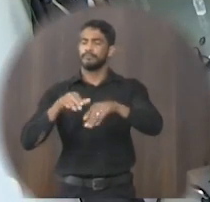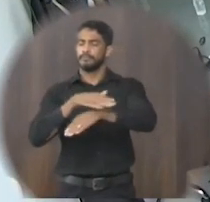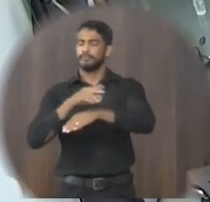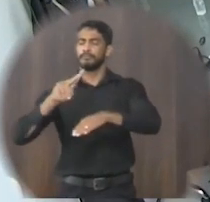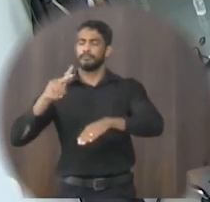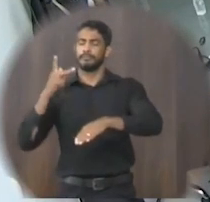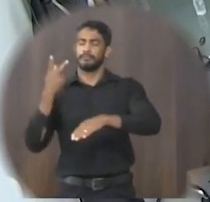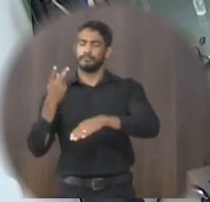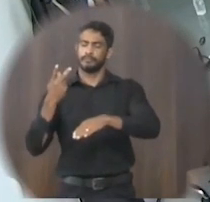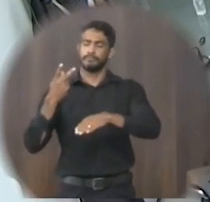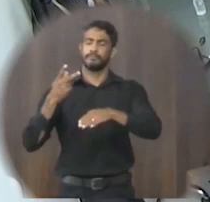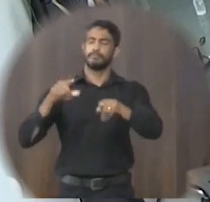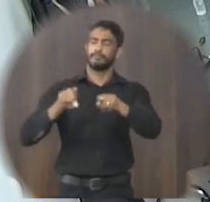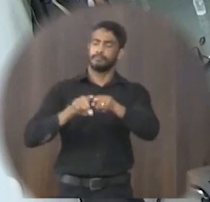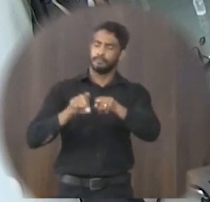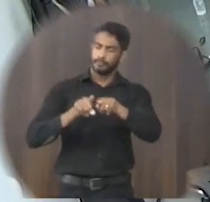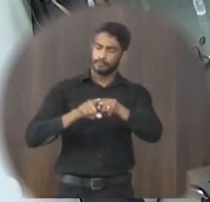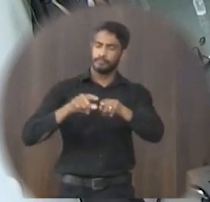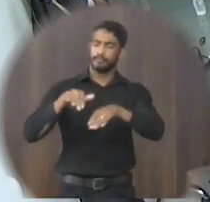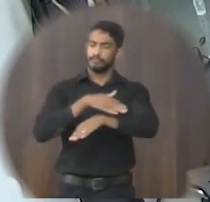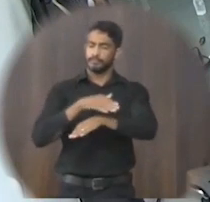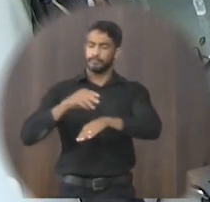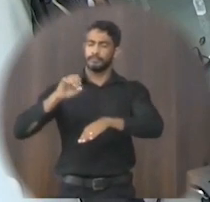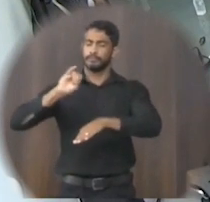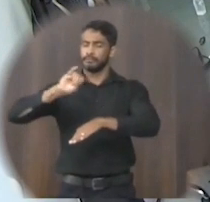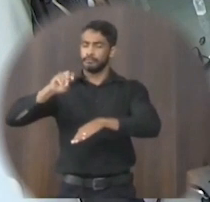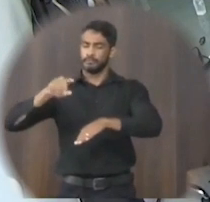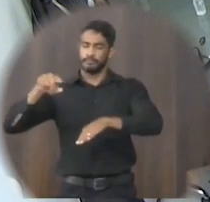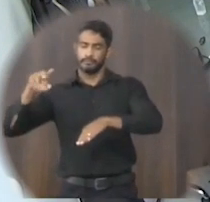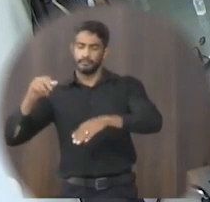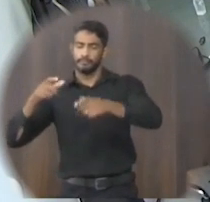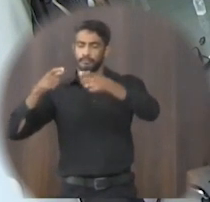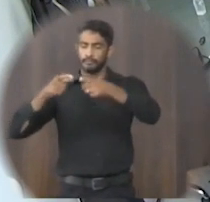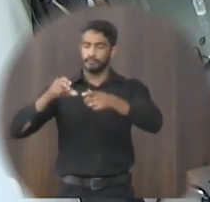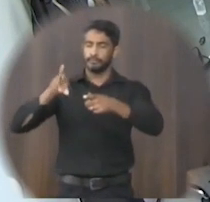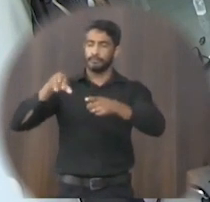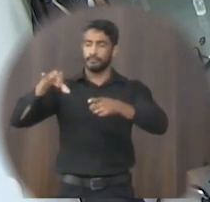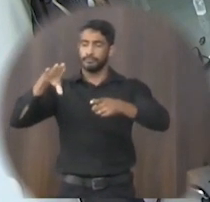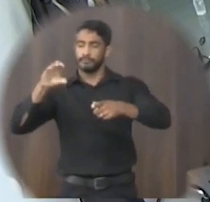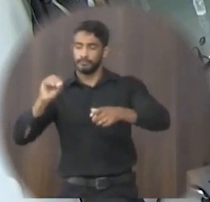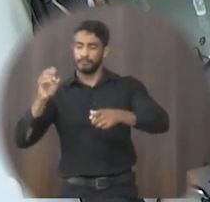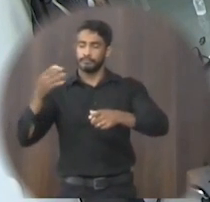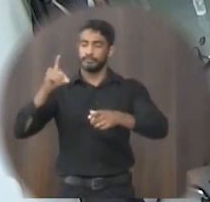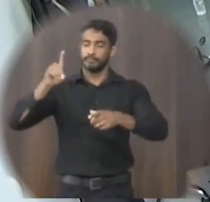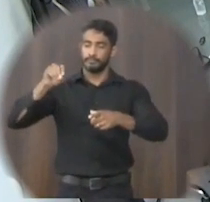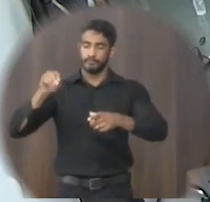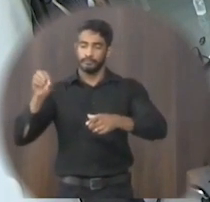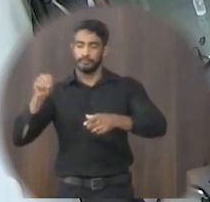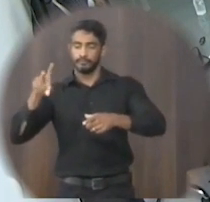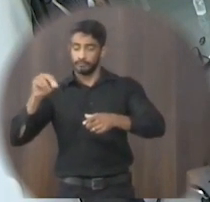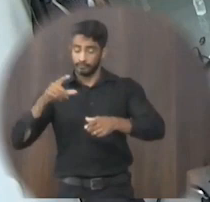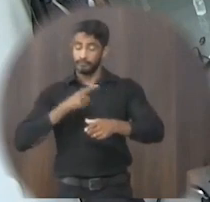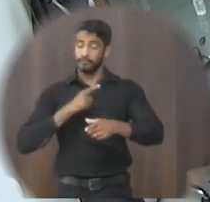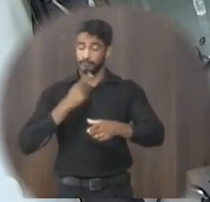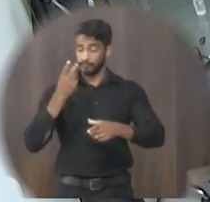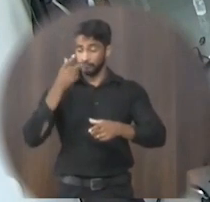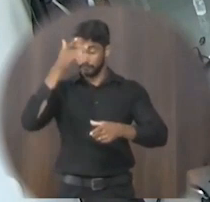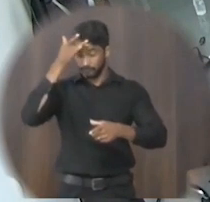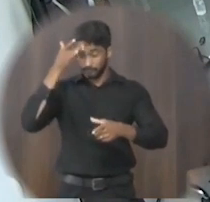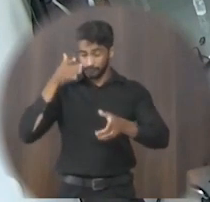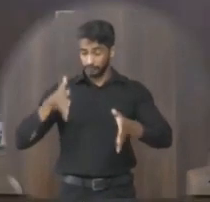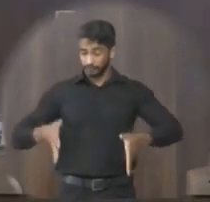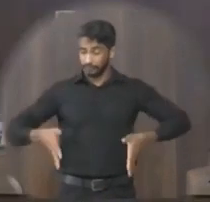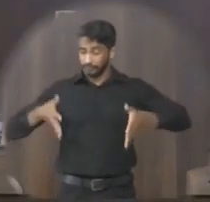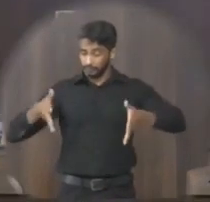Ribeirão do Ouro rua Zeferino José dos Santos localizada no bairro Ribeirão do Ouro onde reside um cadeirante que não possui